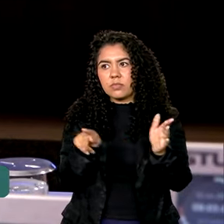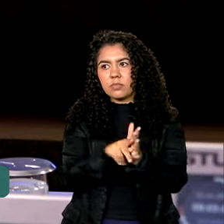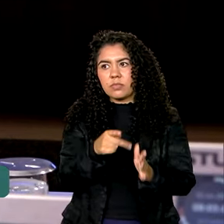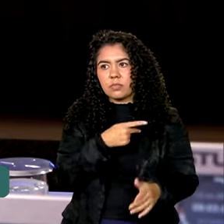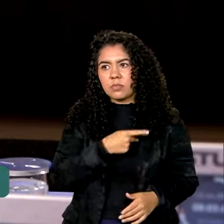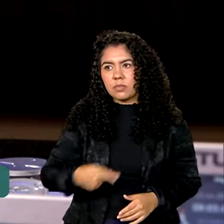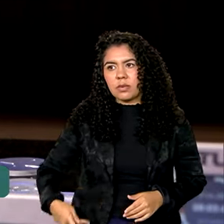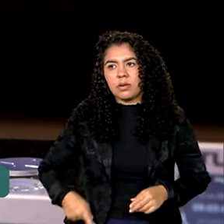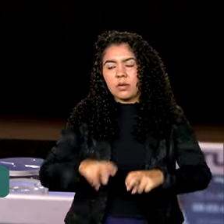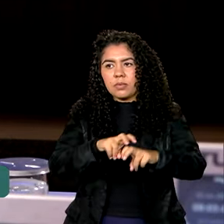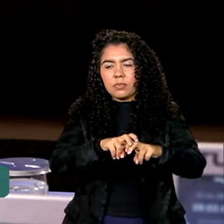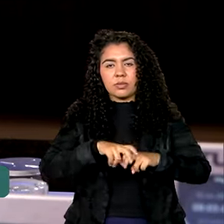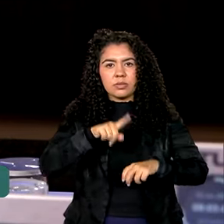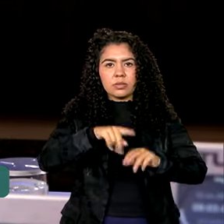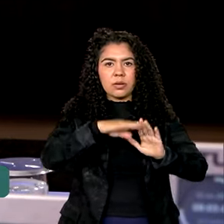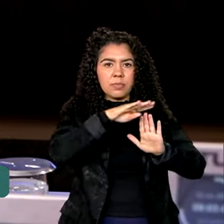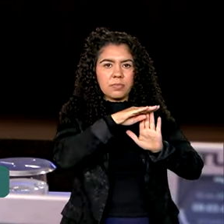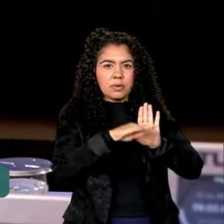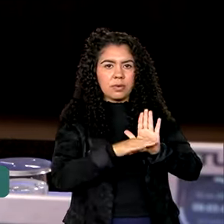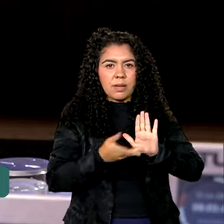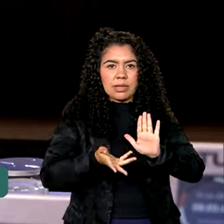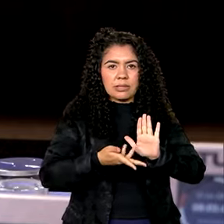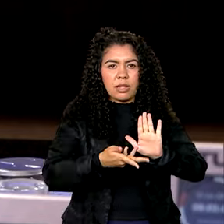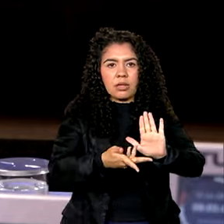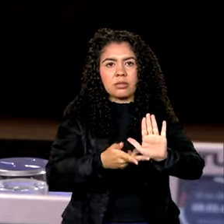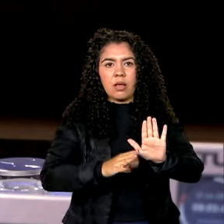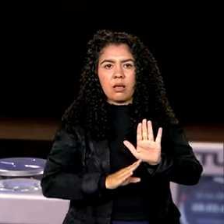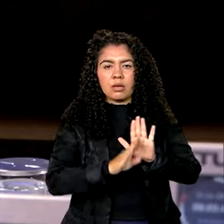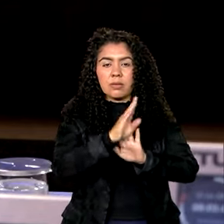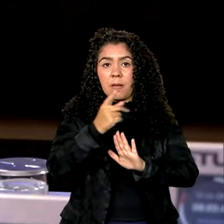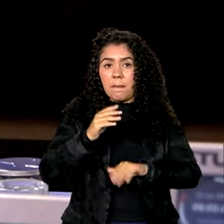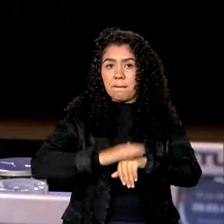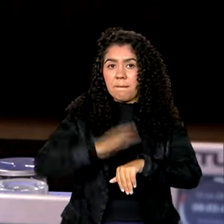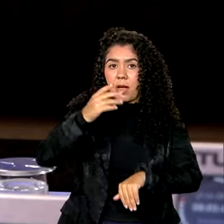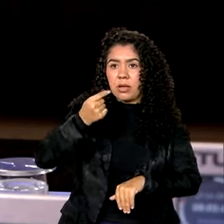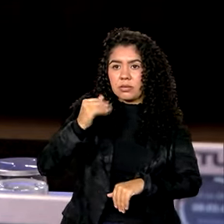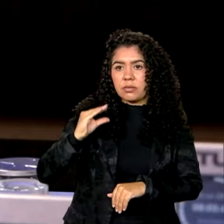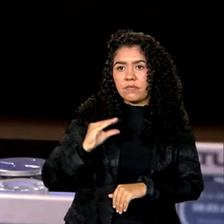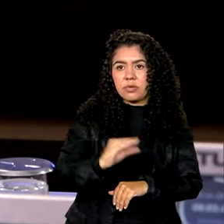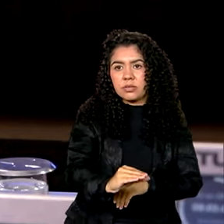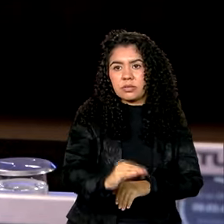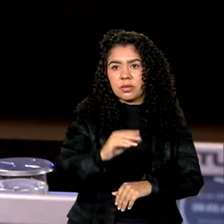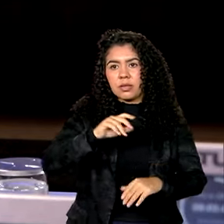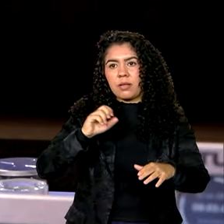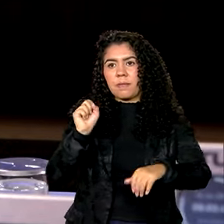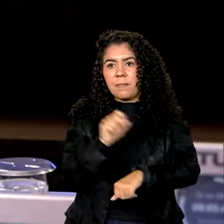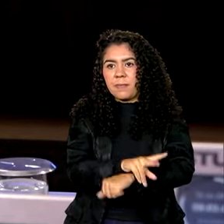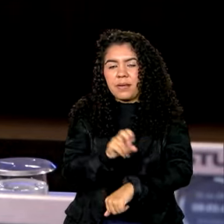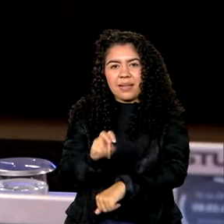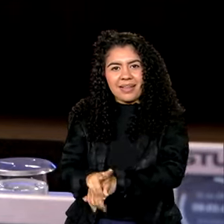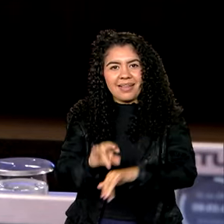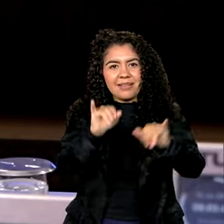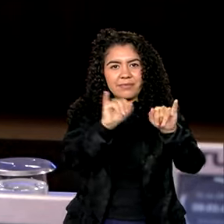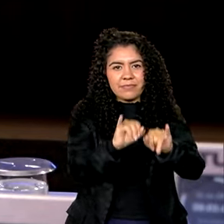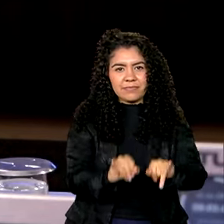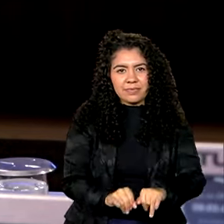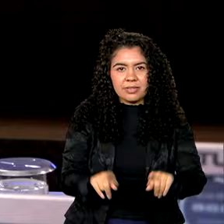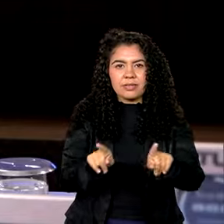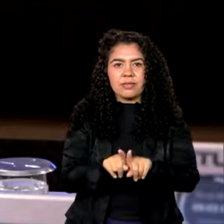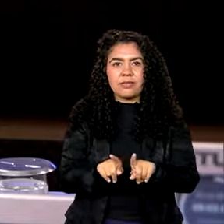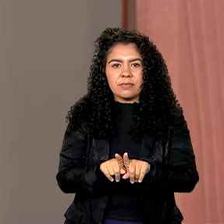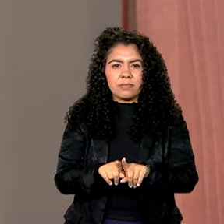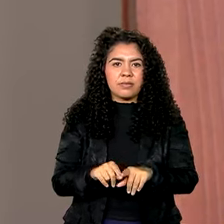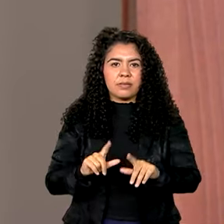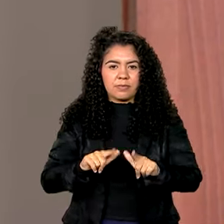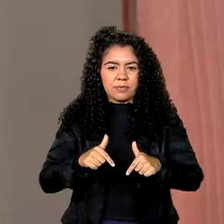é que chama Programa de Aceleração do Crescimento. Mais investimento, mais emprego, melhor infraestrutura, mais competitividade para o país.